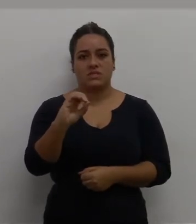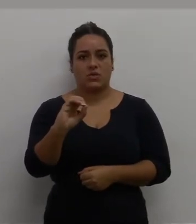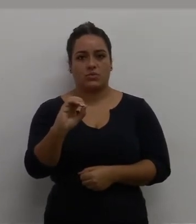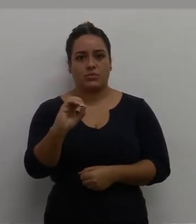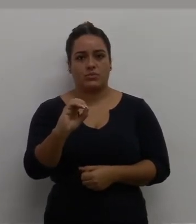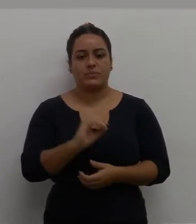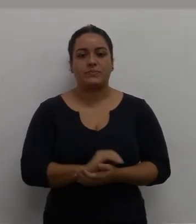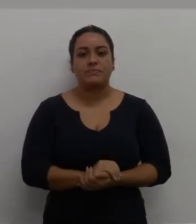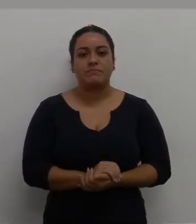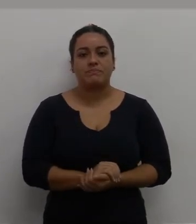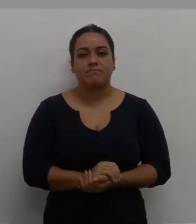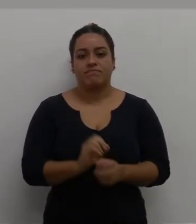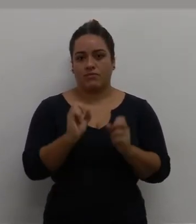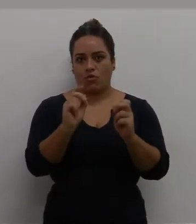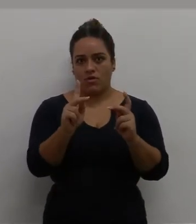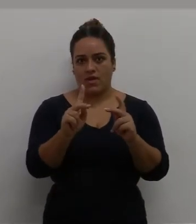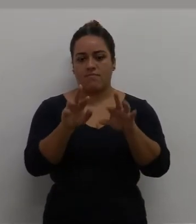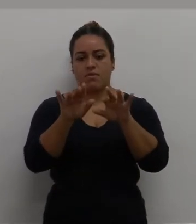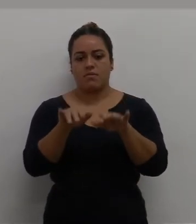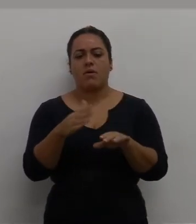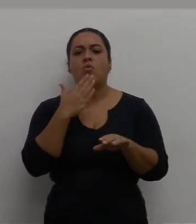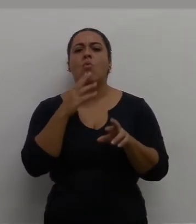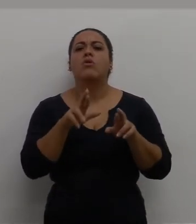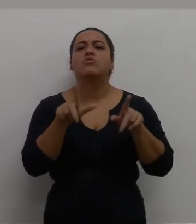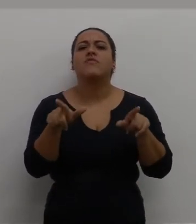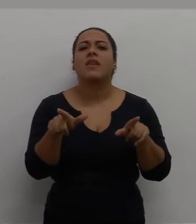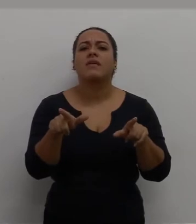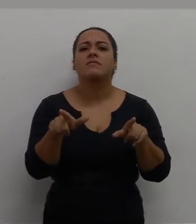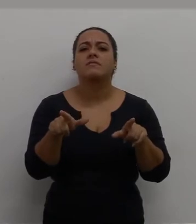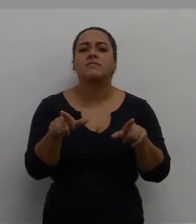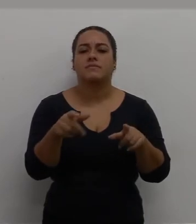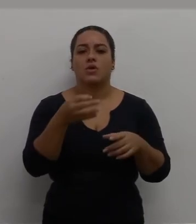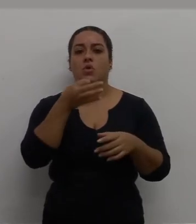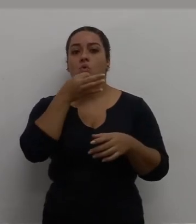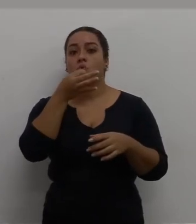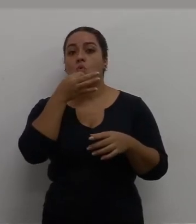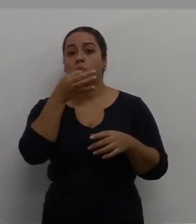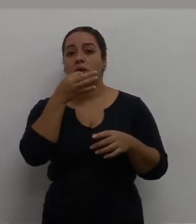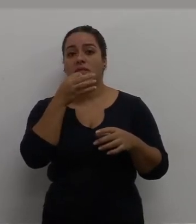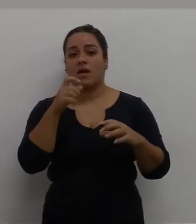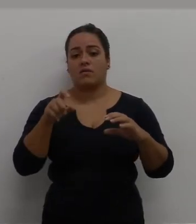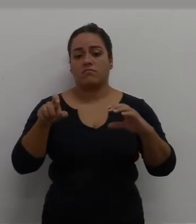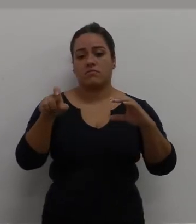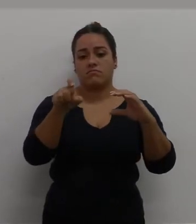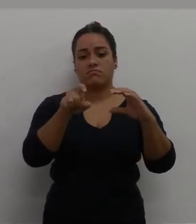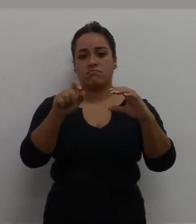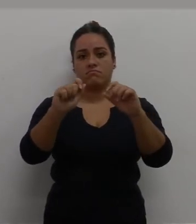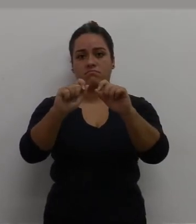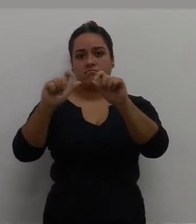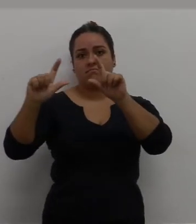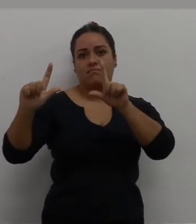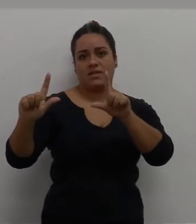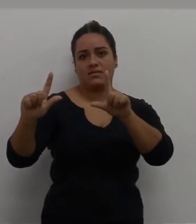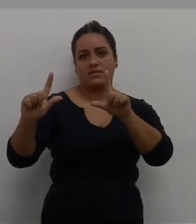.0, ok? A diferença é seguinte, comentário, ó, ele aparece assim,